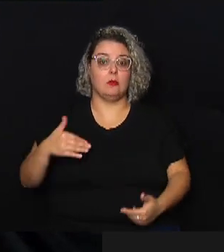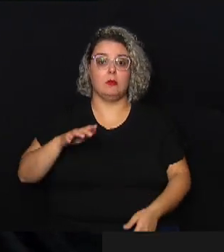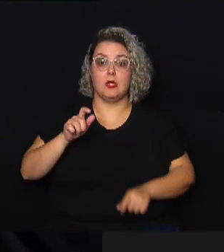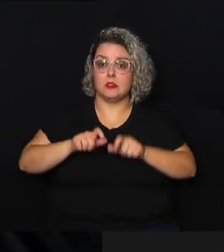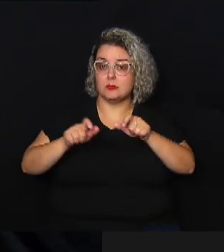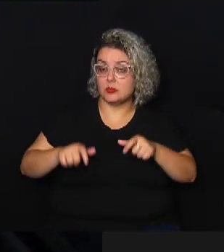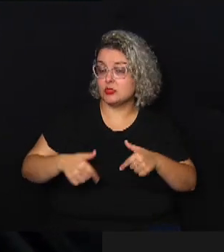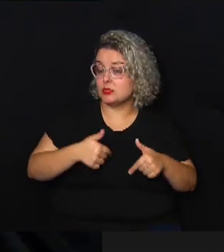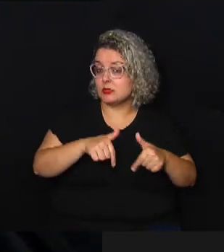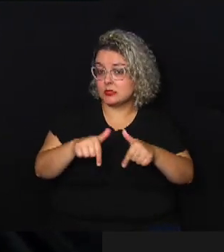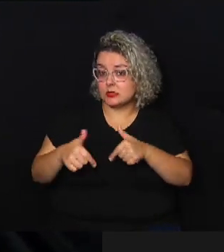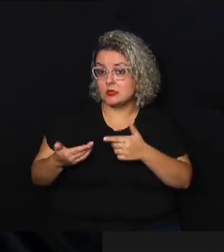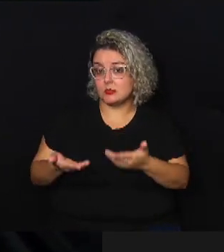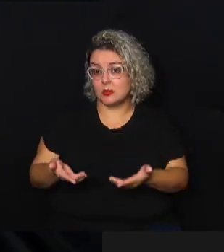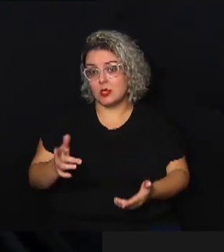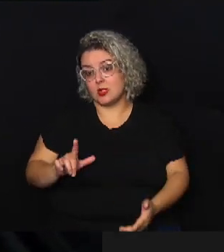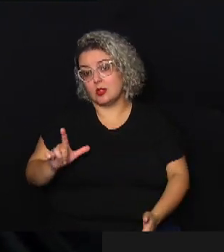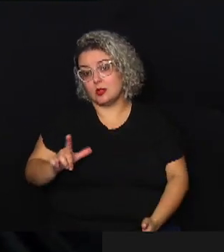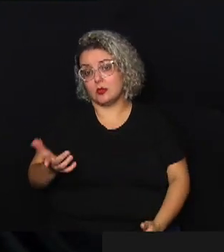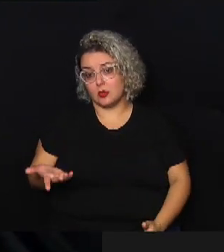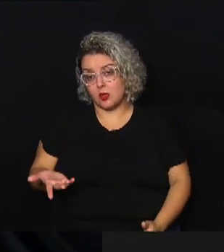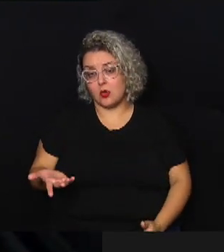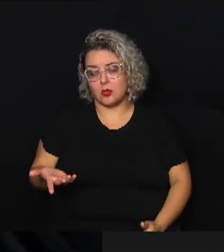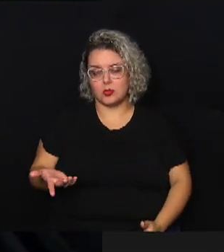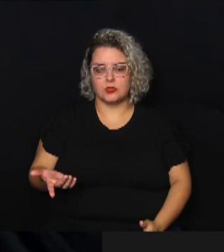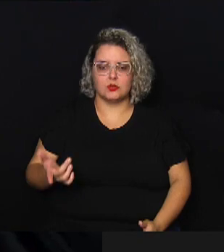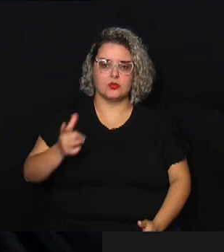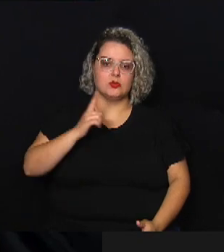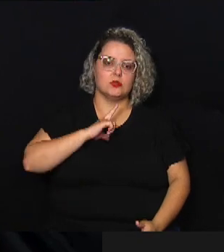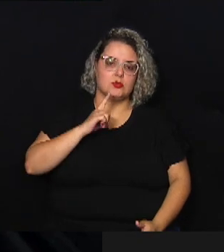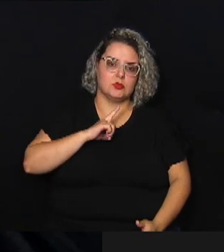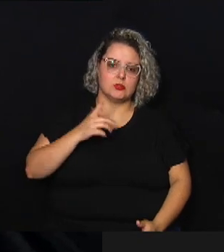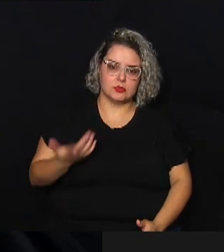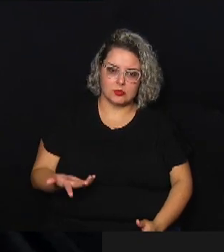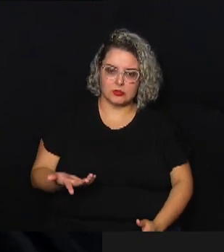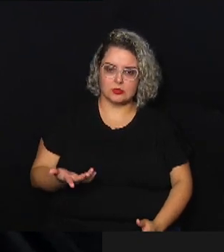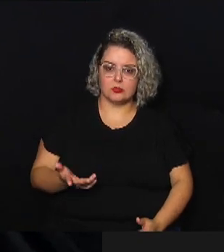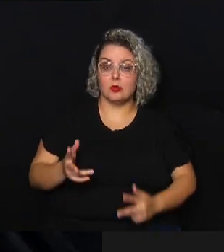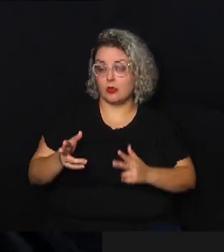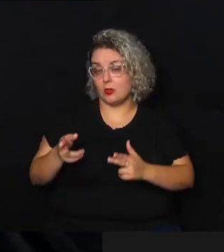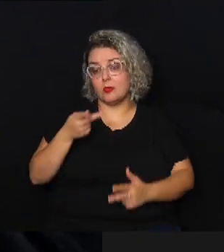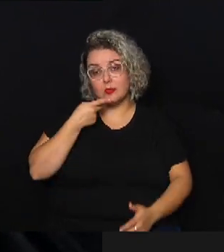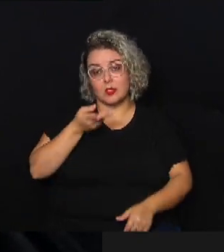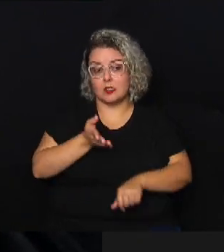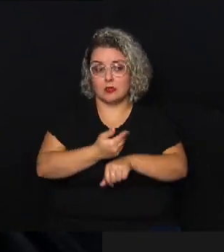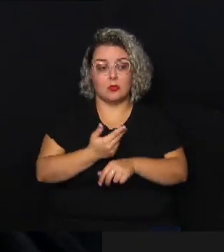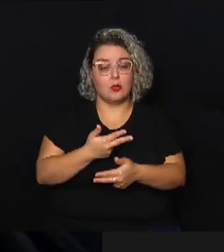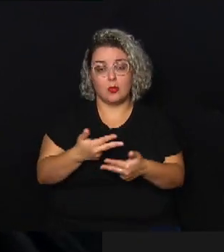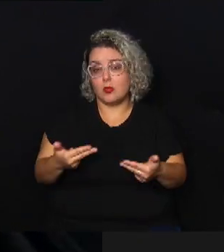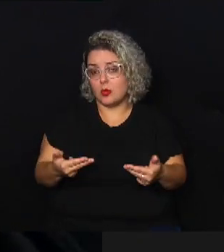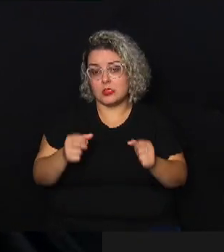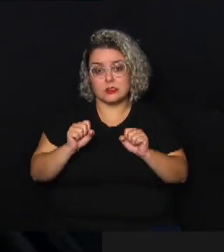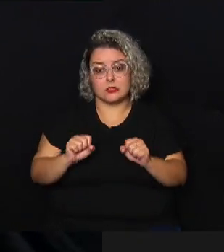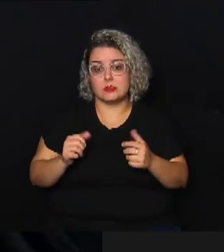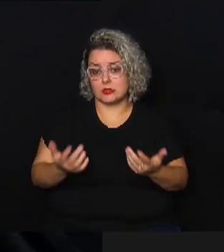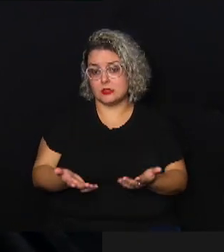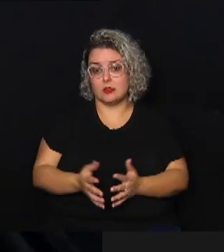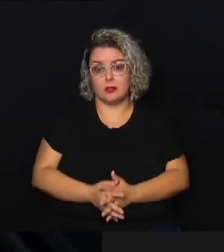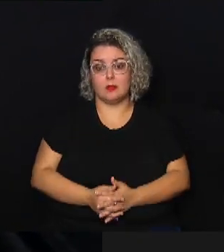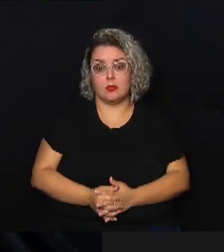trabalhando e claro a gente tem como eu falei antes coisas que podem já ser